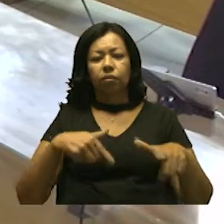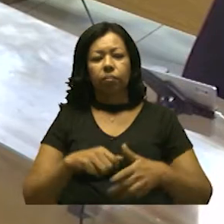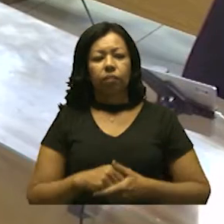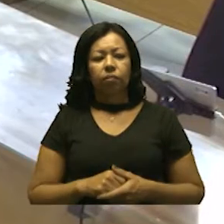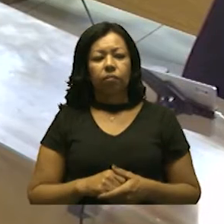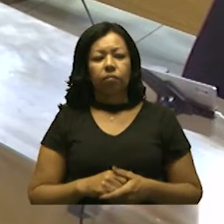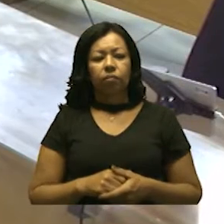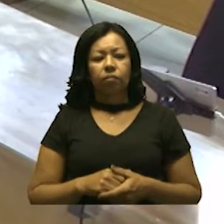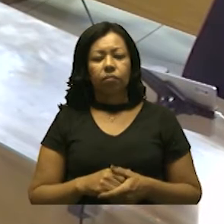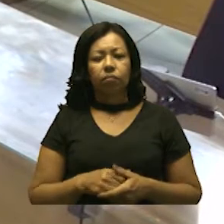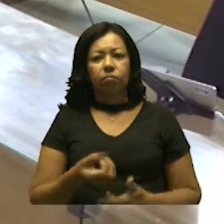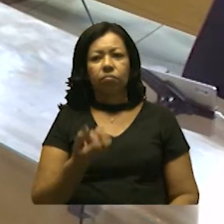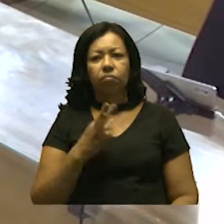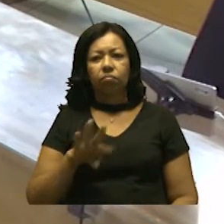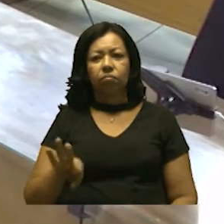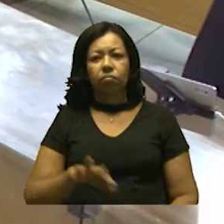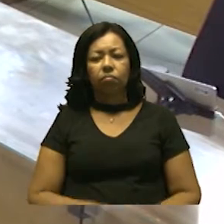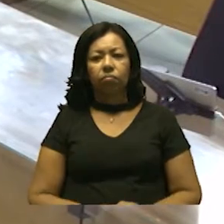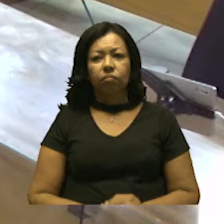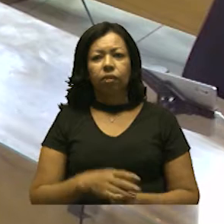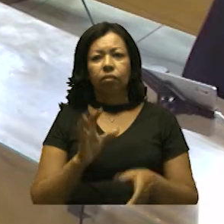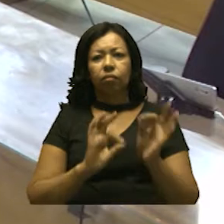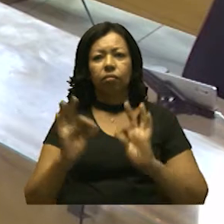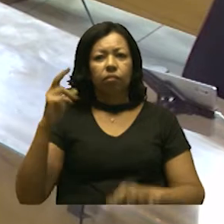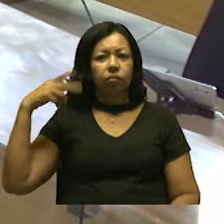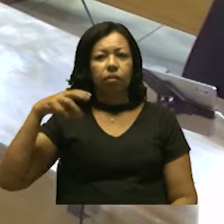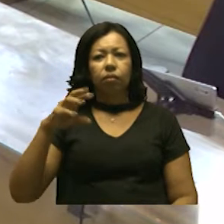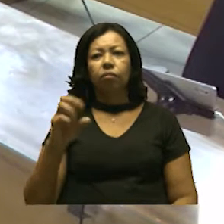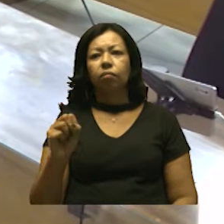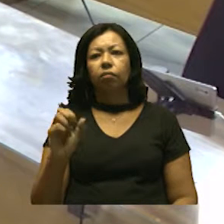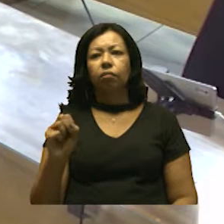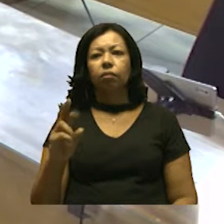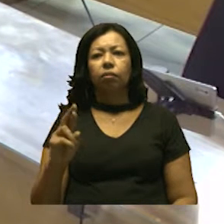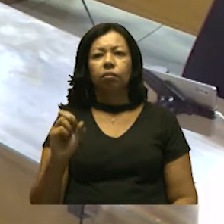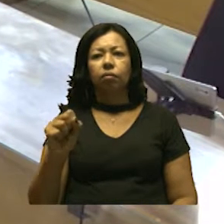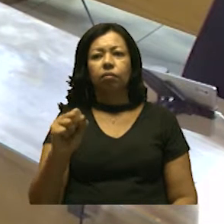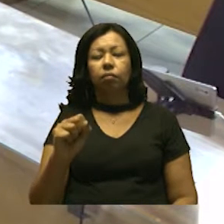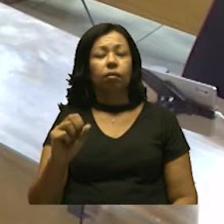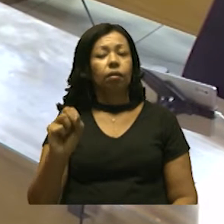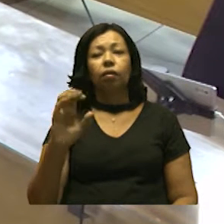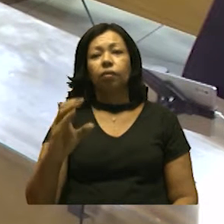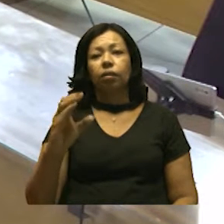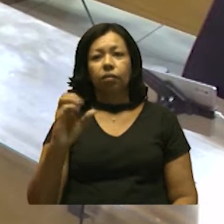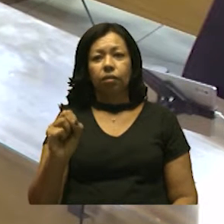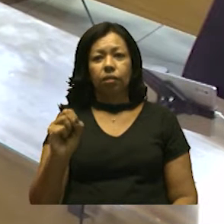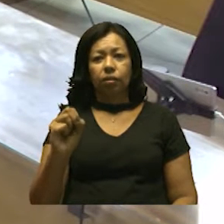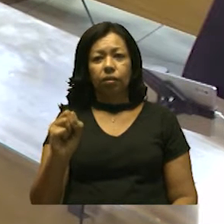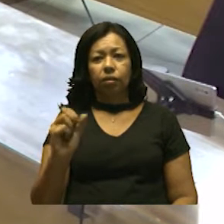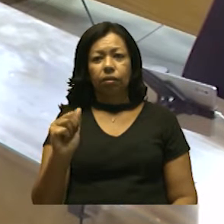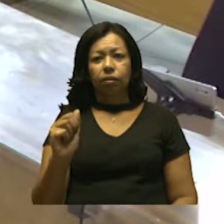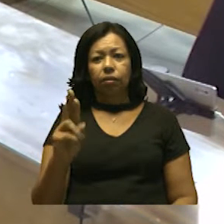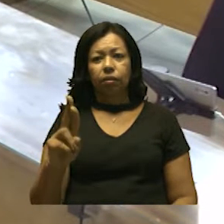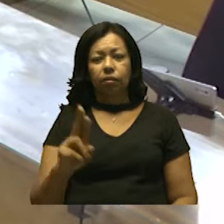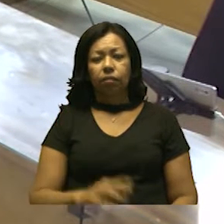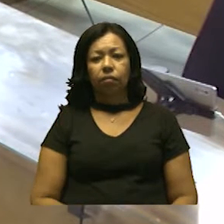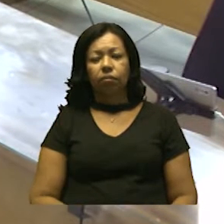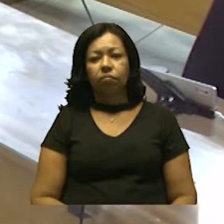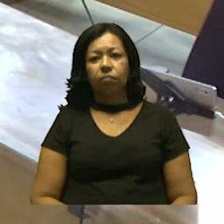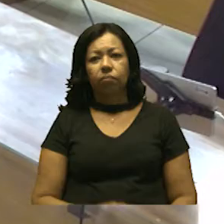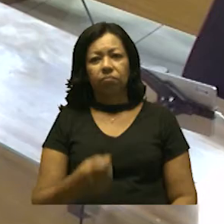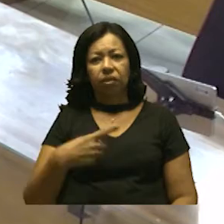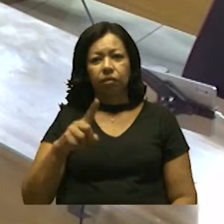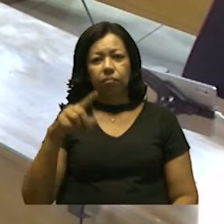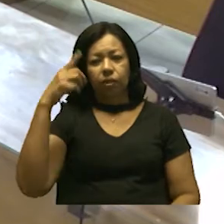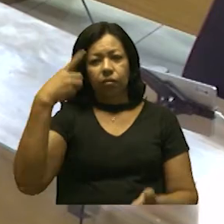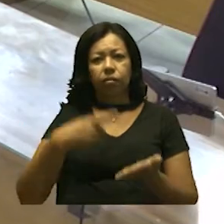Abrumão, seu presidente. Questão de ordem, presidente. Questão de ordem, vereador César Nascimento. Gostaria que a vossa excelência consultasse o plenário para que a gente suprimisse direto para a ordem do